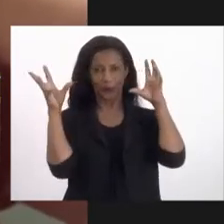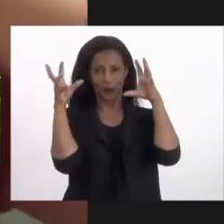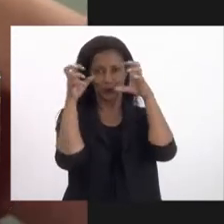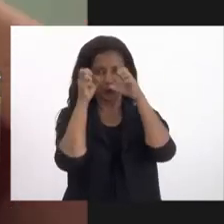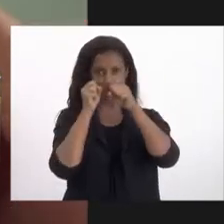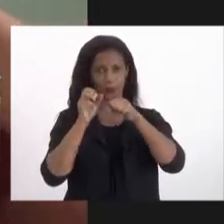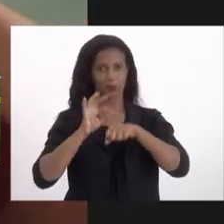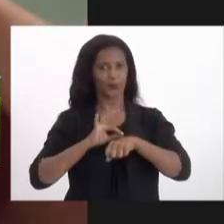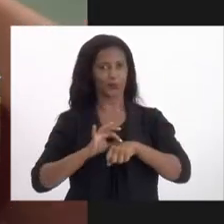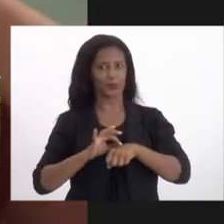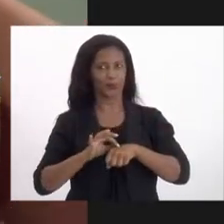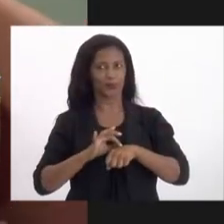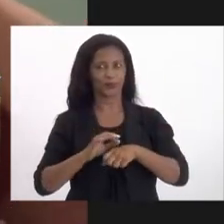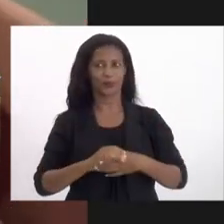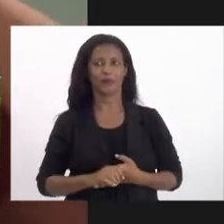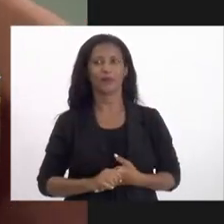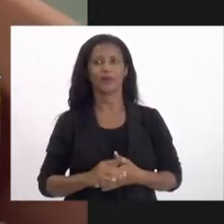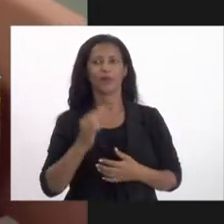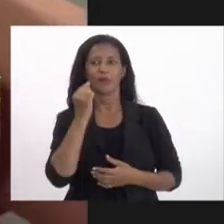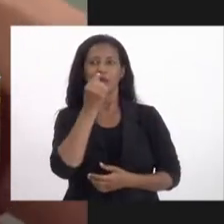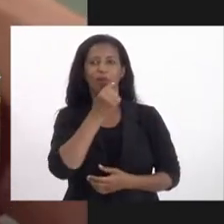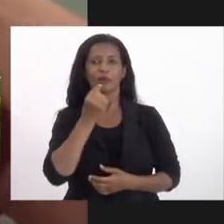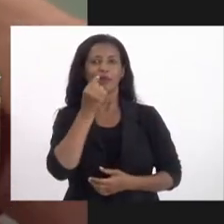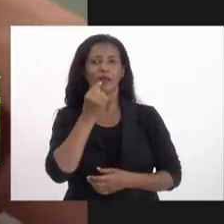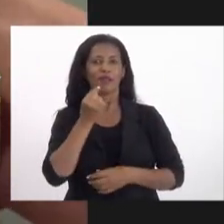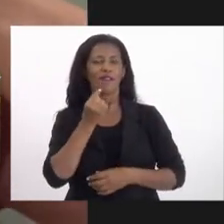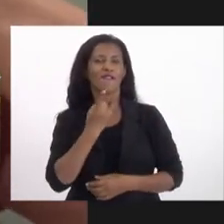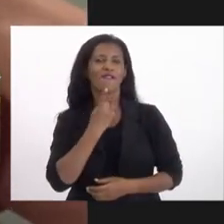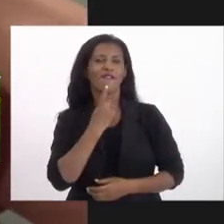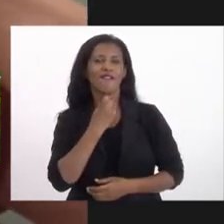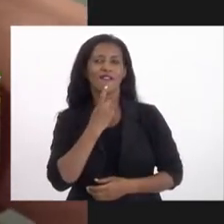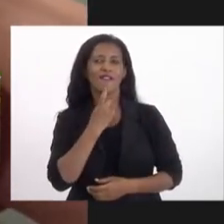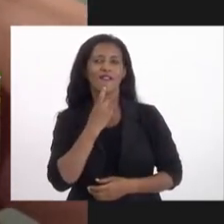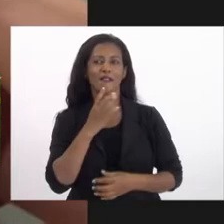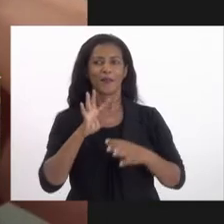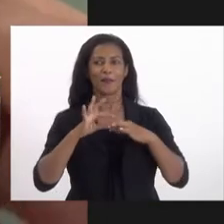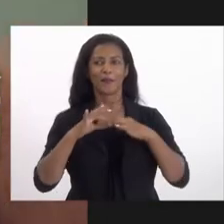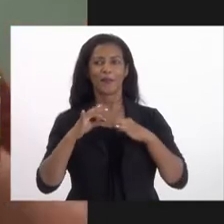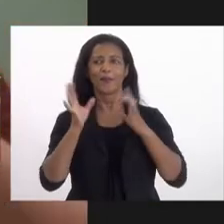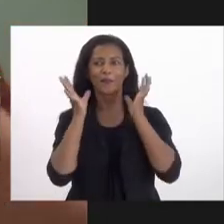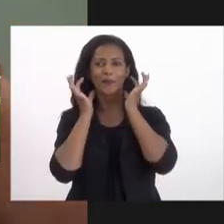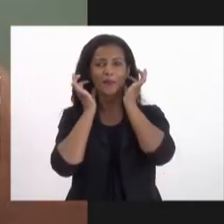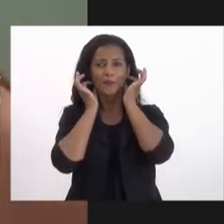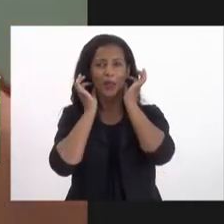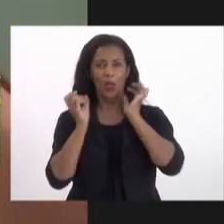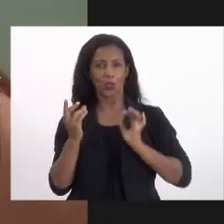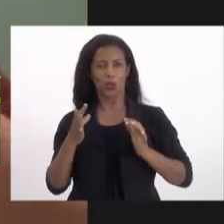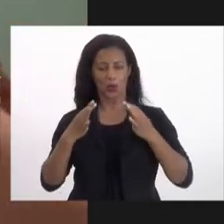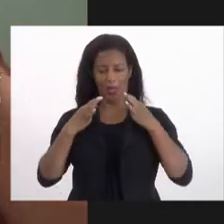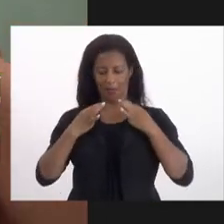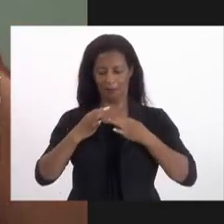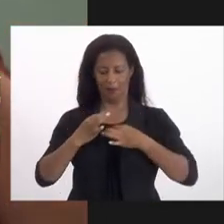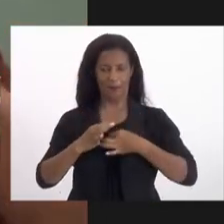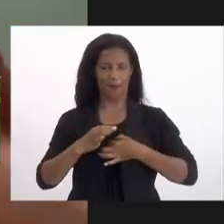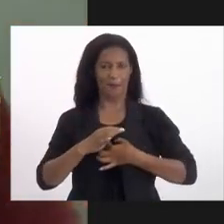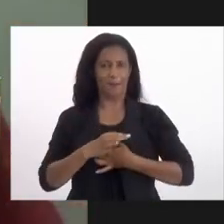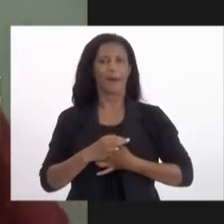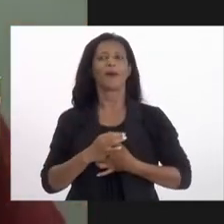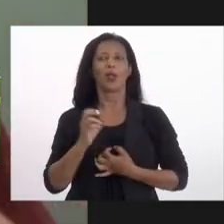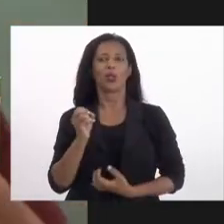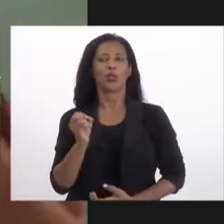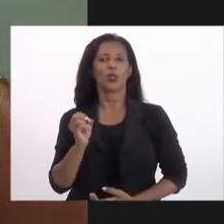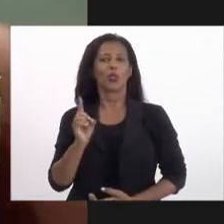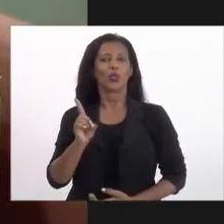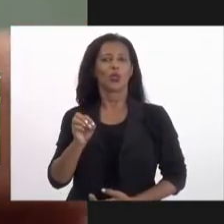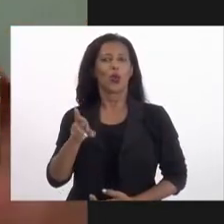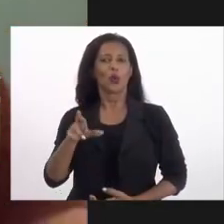pretos, estou de batom vermelho, brincos discretos, dourado, uma gargantilha também discreta, dourada